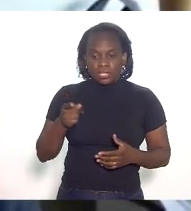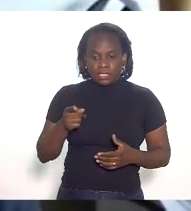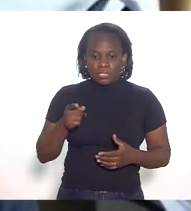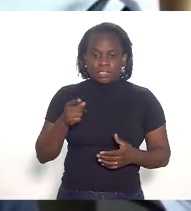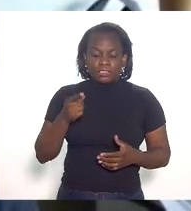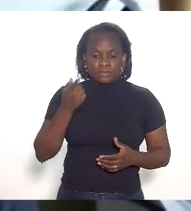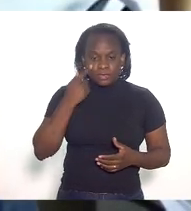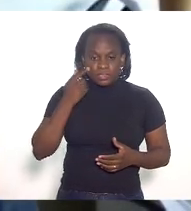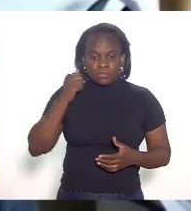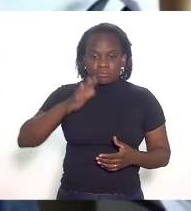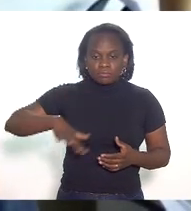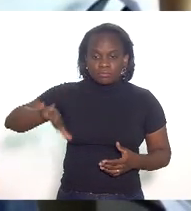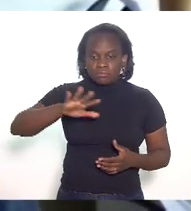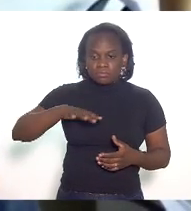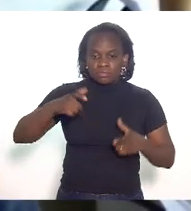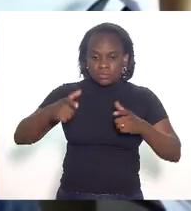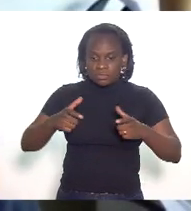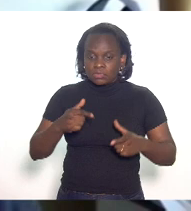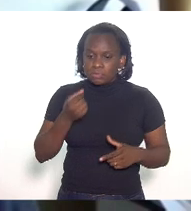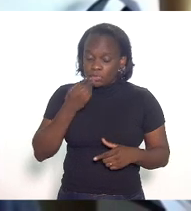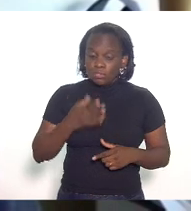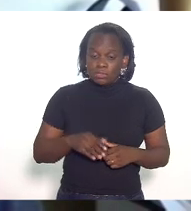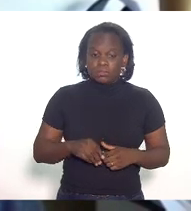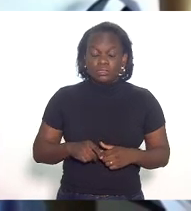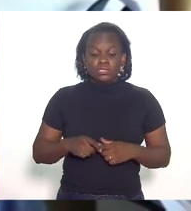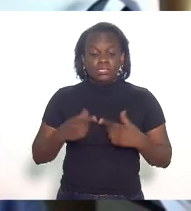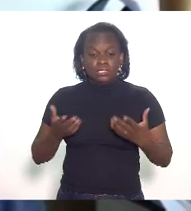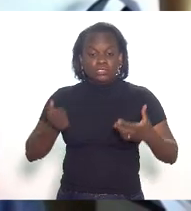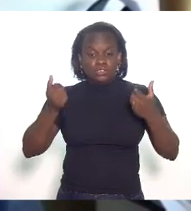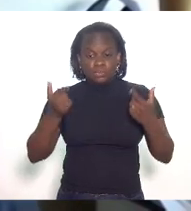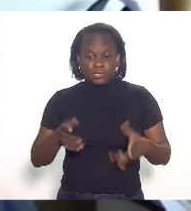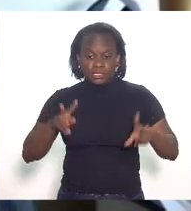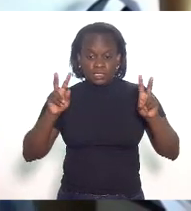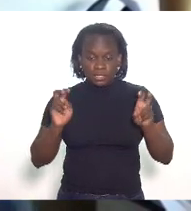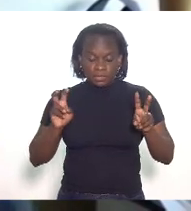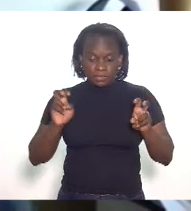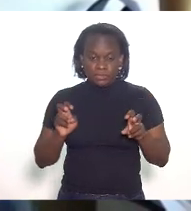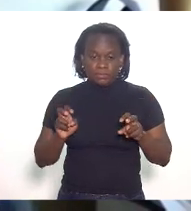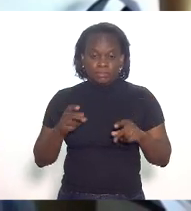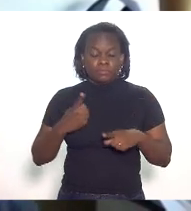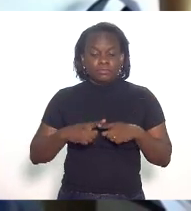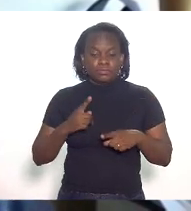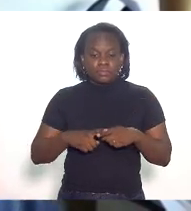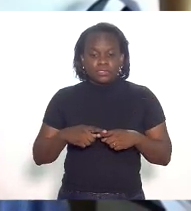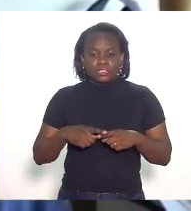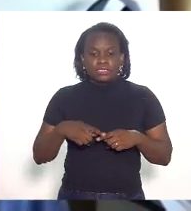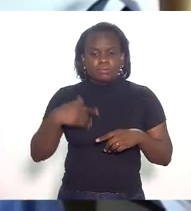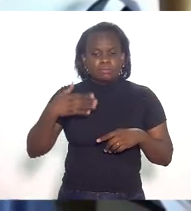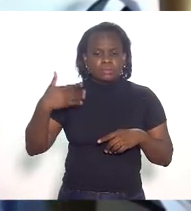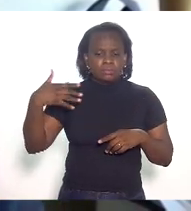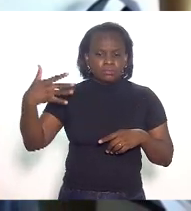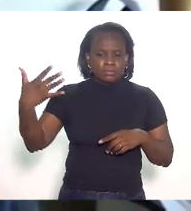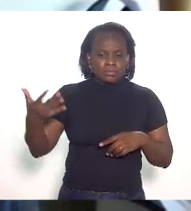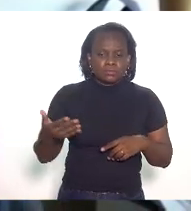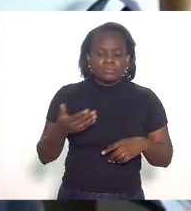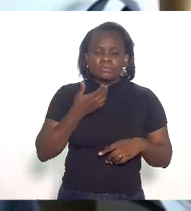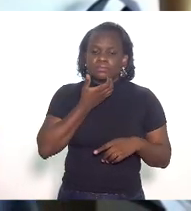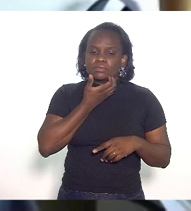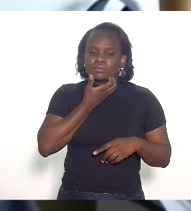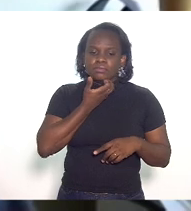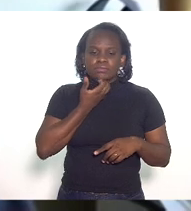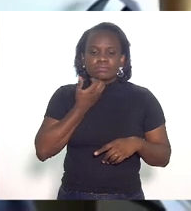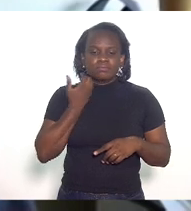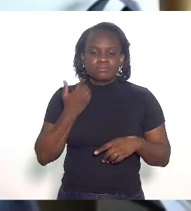regional muito interessante mas eu estou voltando a esse tema porque lá pelas tantas o